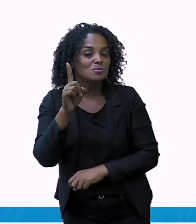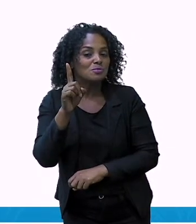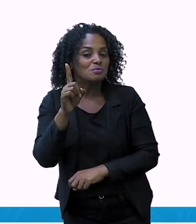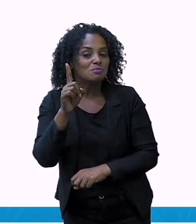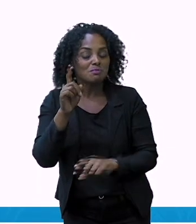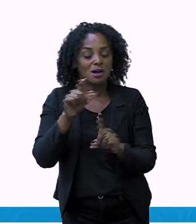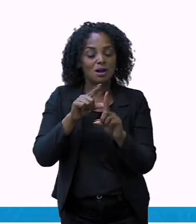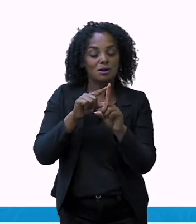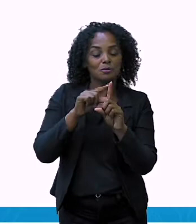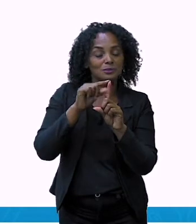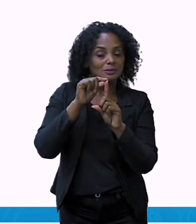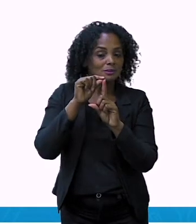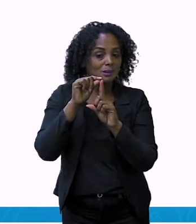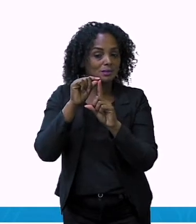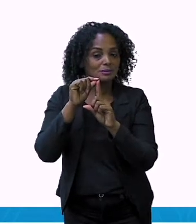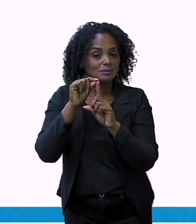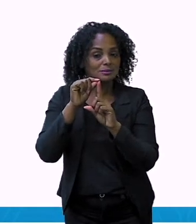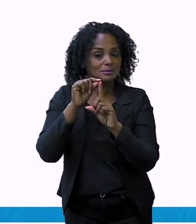unidades.